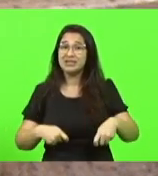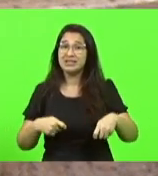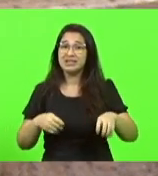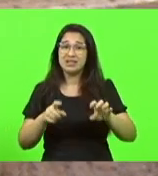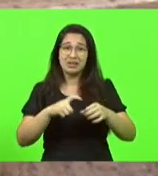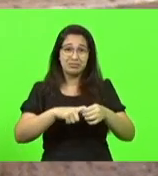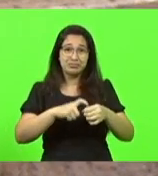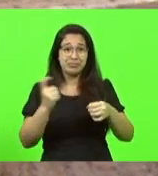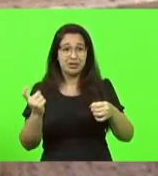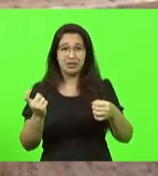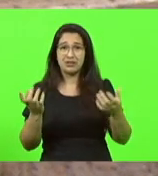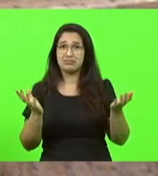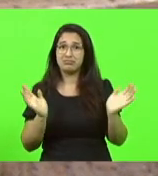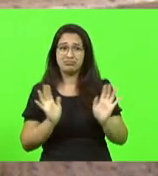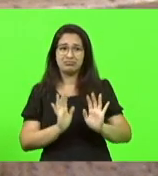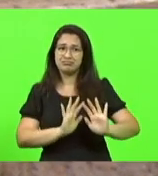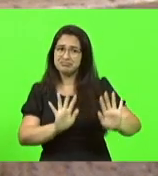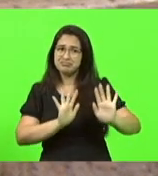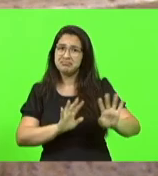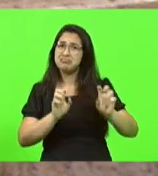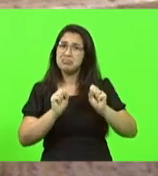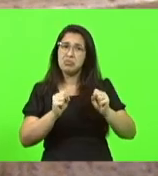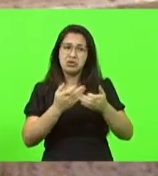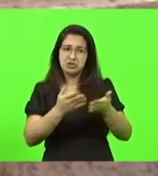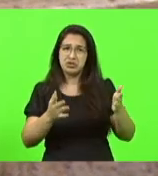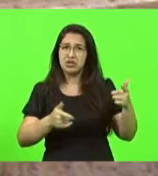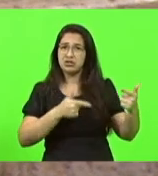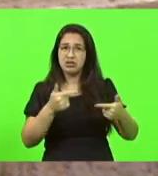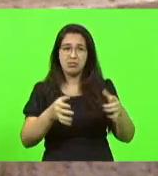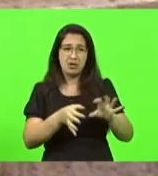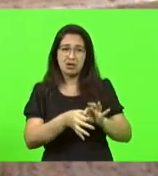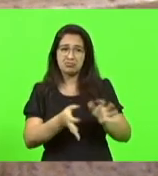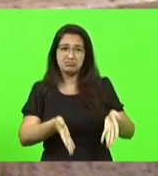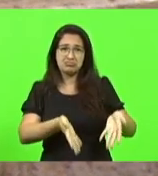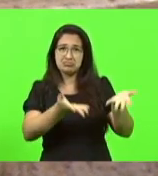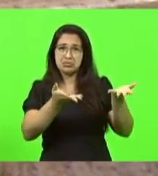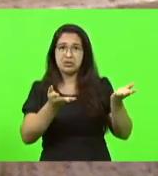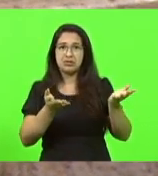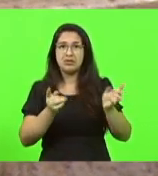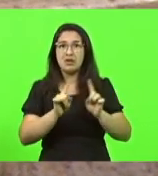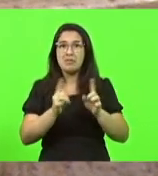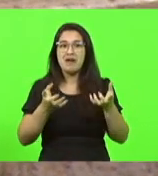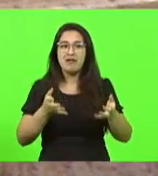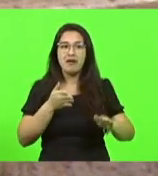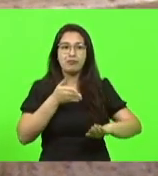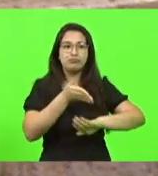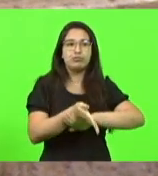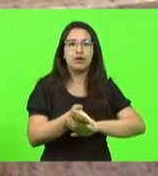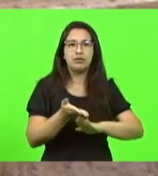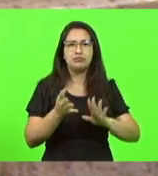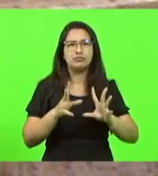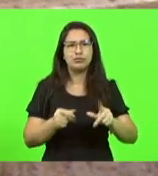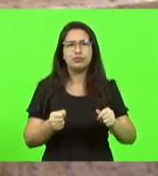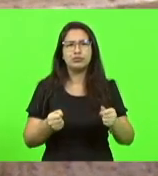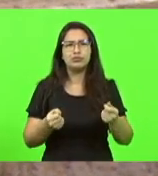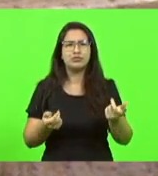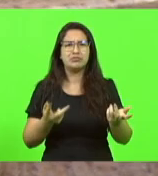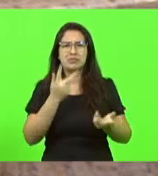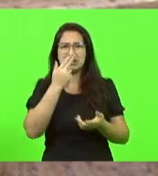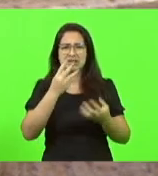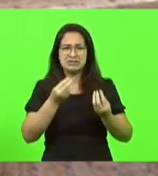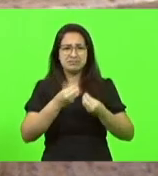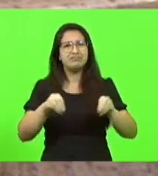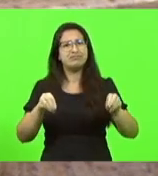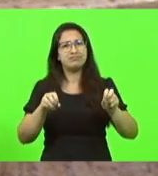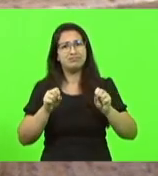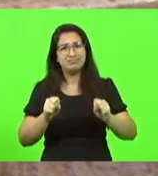de midas, achando que vai transformar tudo em ouro. Mas, ao invés de ser um toque de midas, o que tem ali é um toque da desgraça, porque